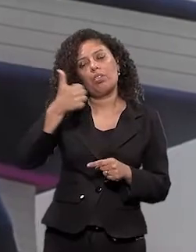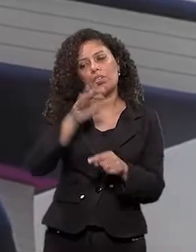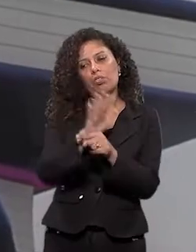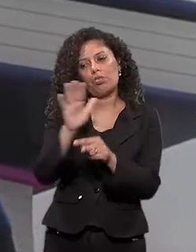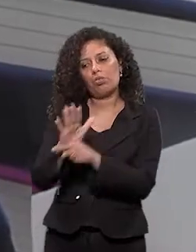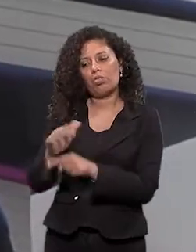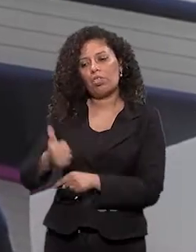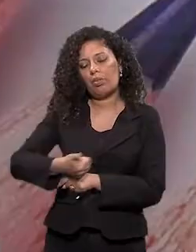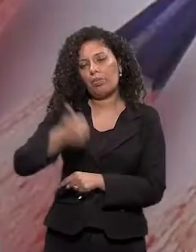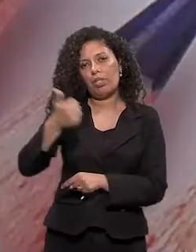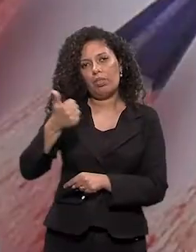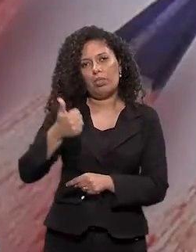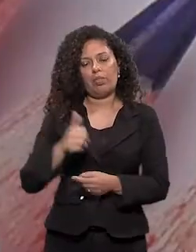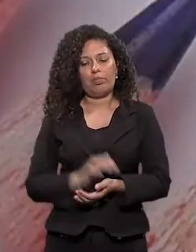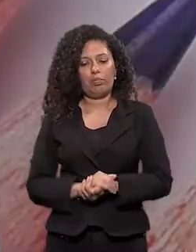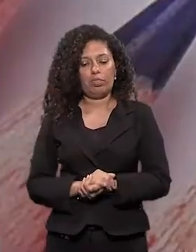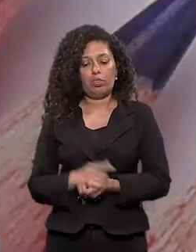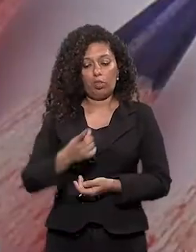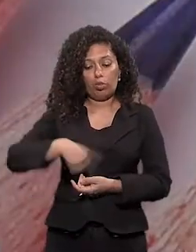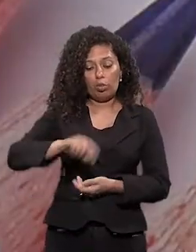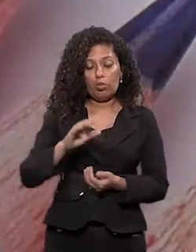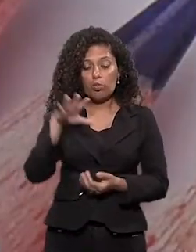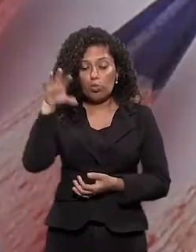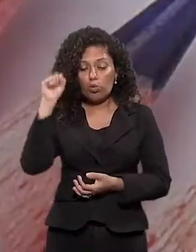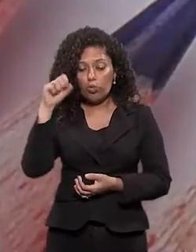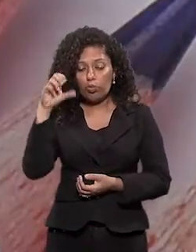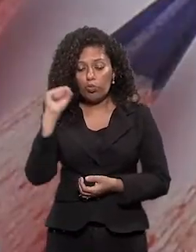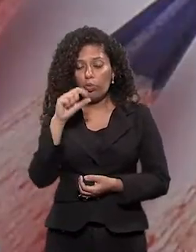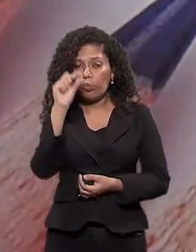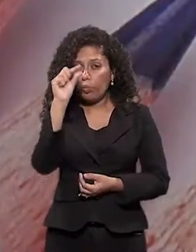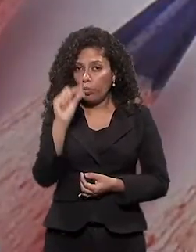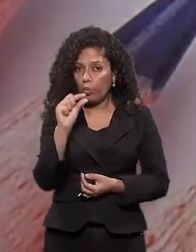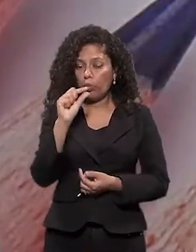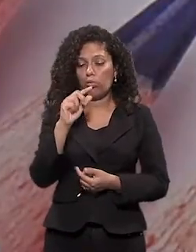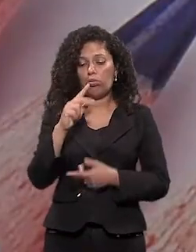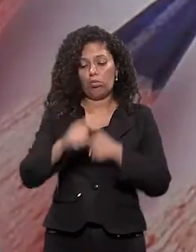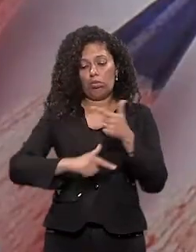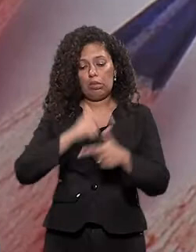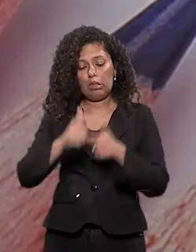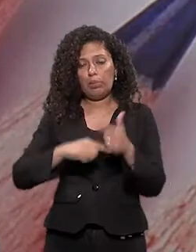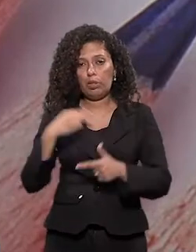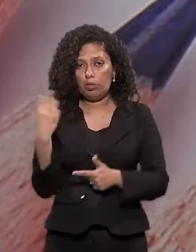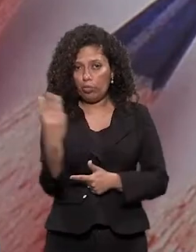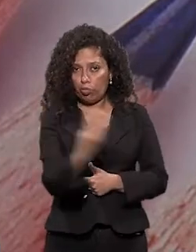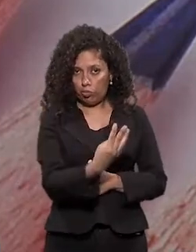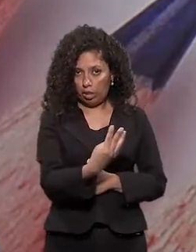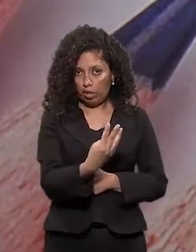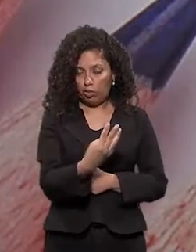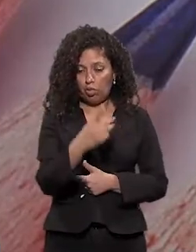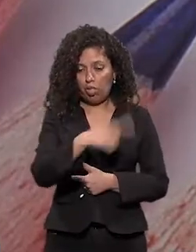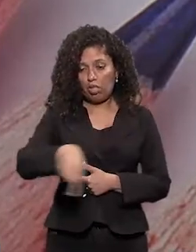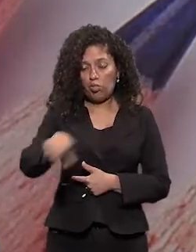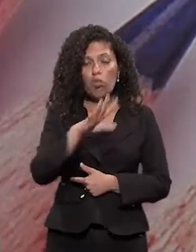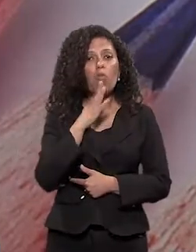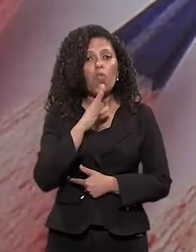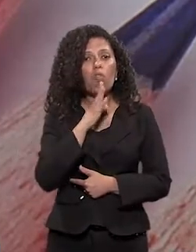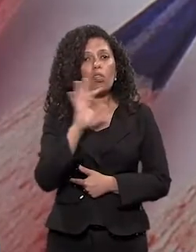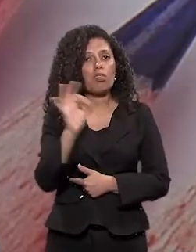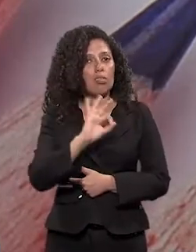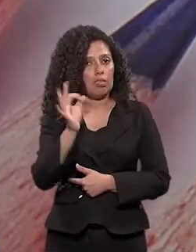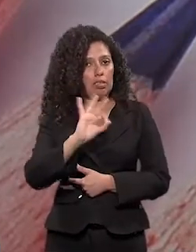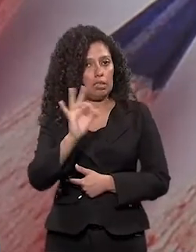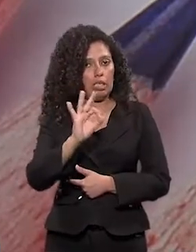entender o melhor que o meu trabalho. Então, a gente vai ouvir agora um pouquinho o trabalho dos três, porque o acontece? Eles não se conhecem,